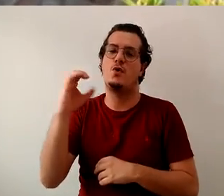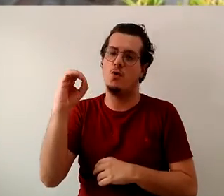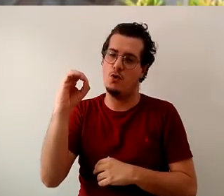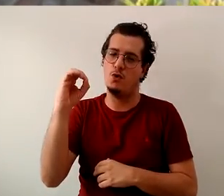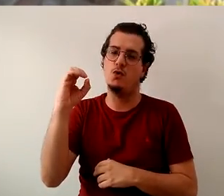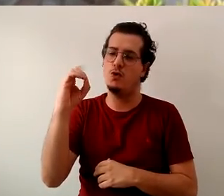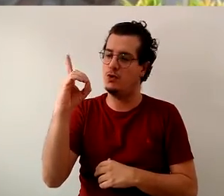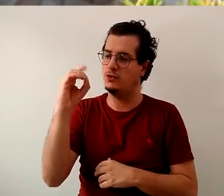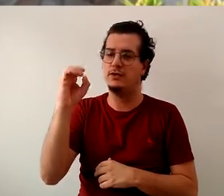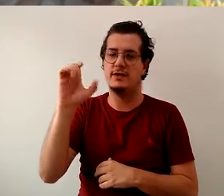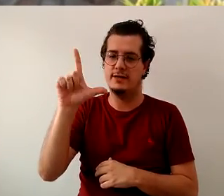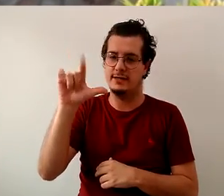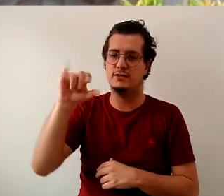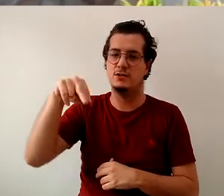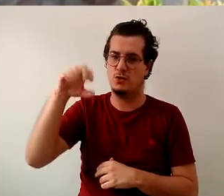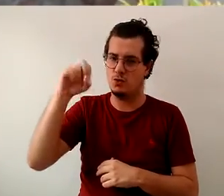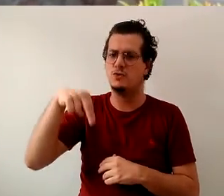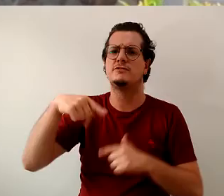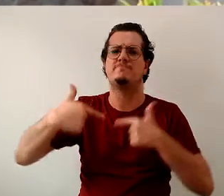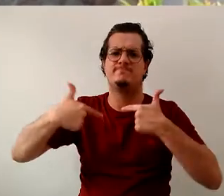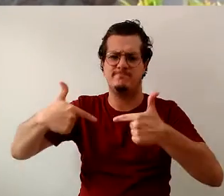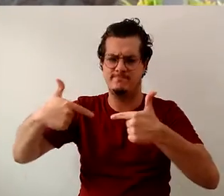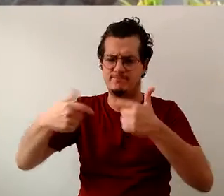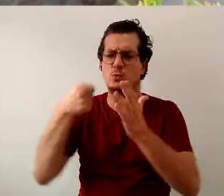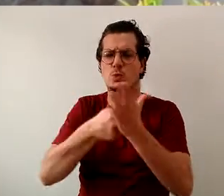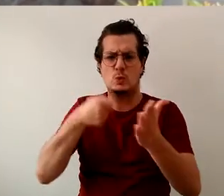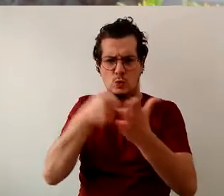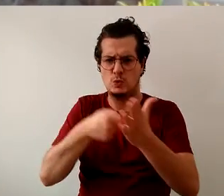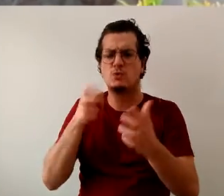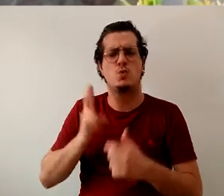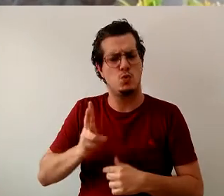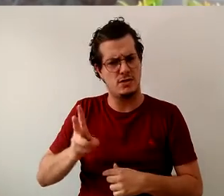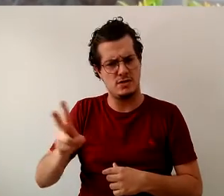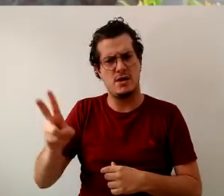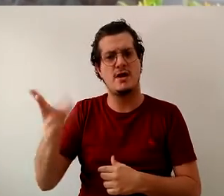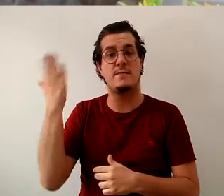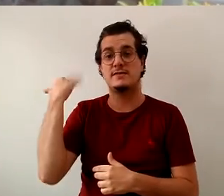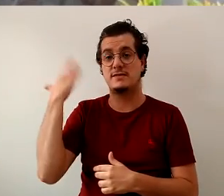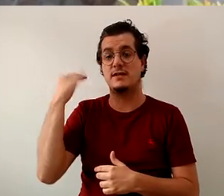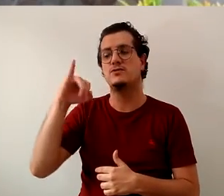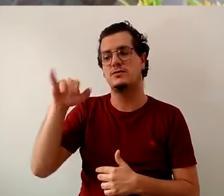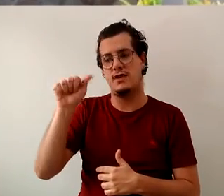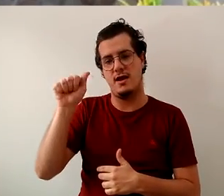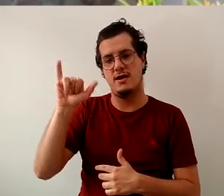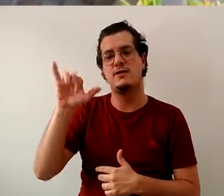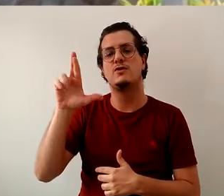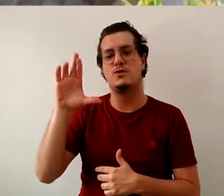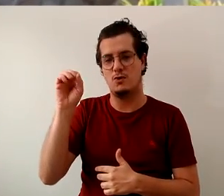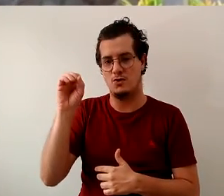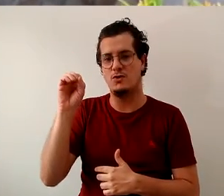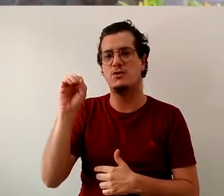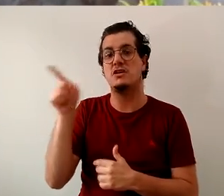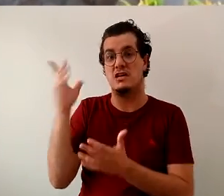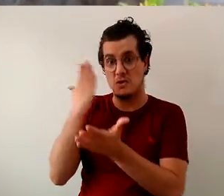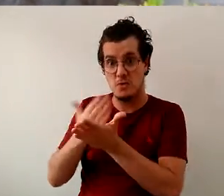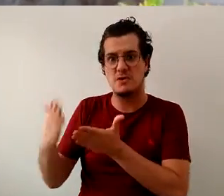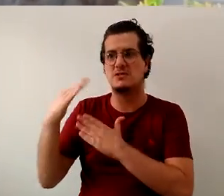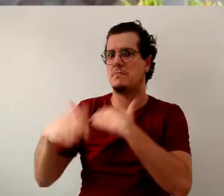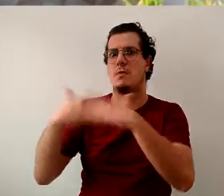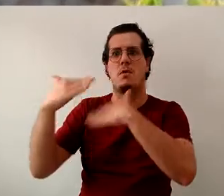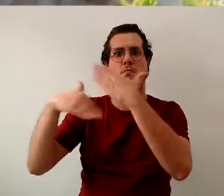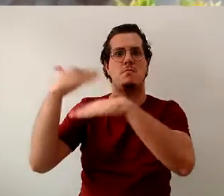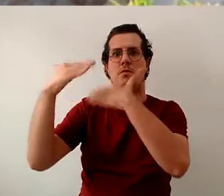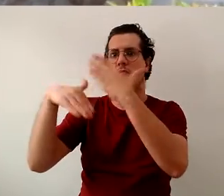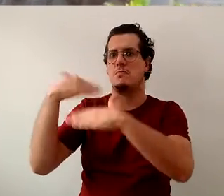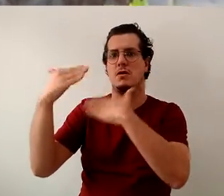Quer dizer, a partir de Jair na gestão, ele levou a uneal ao mundo e agora nós não temos como